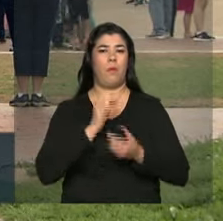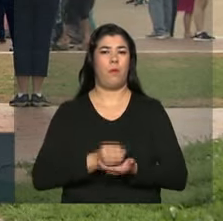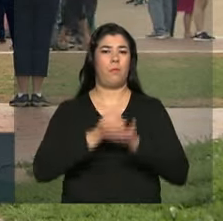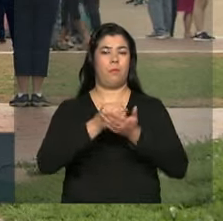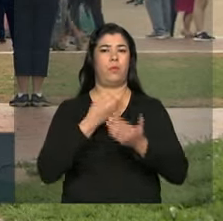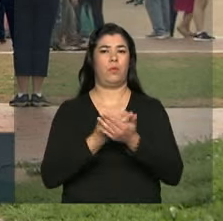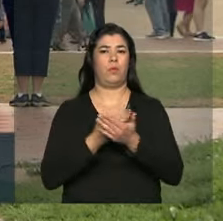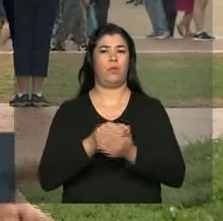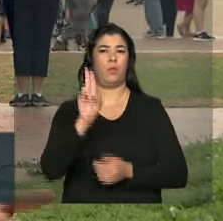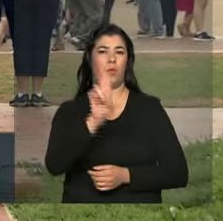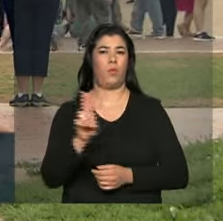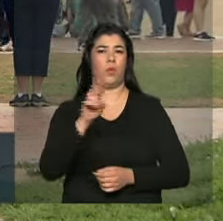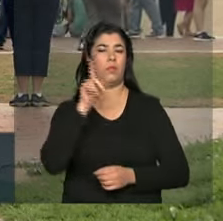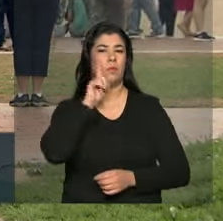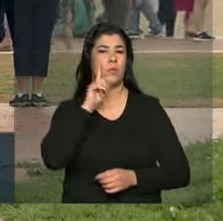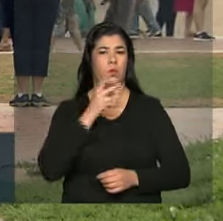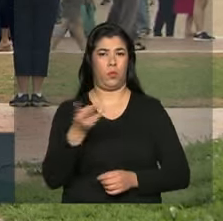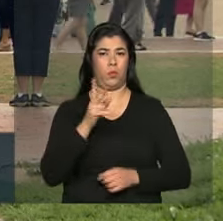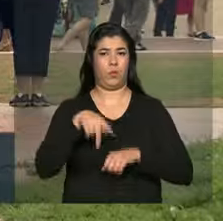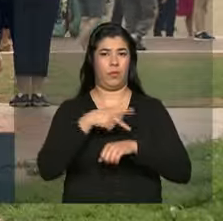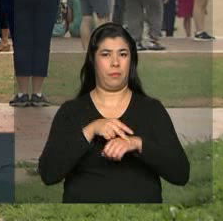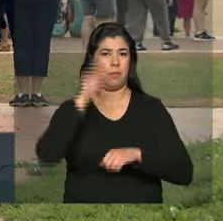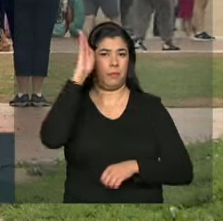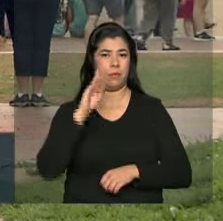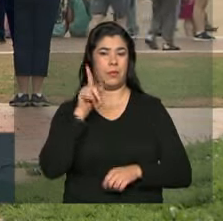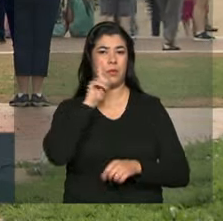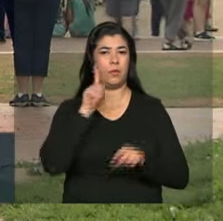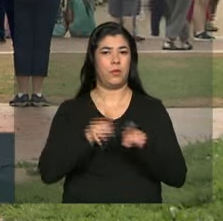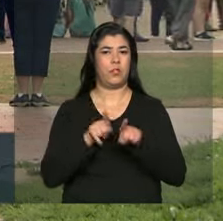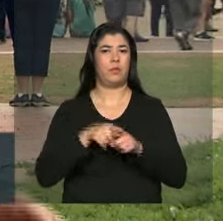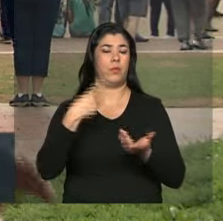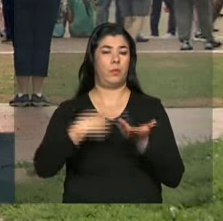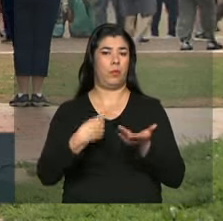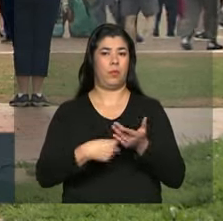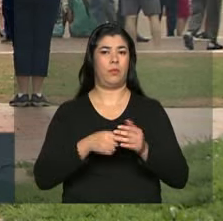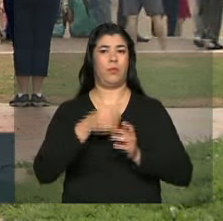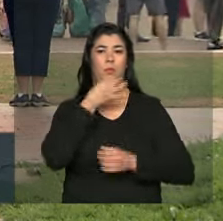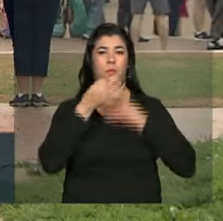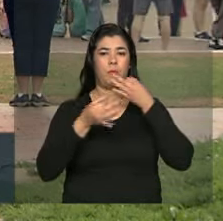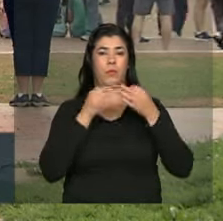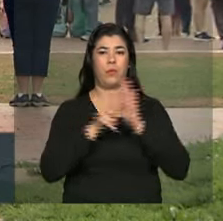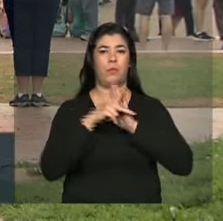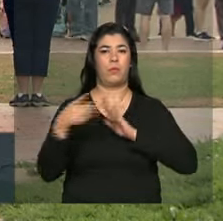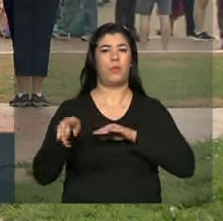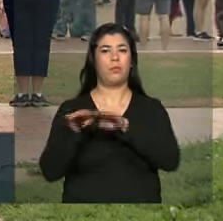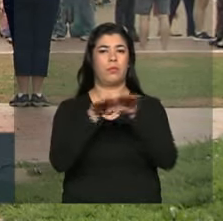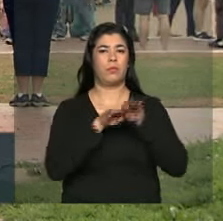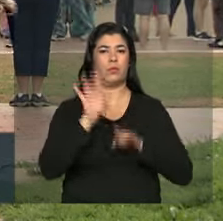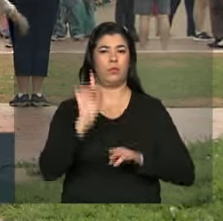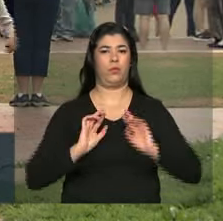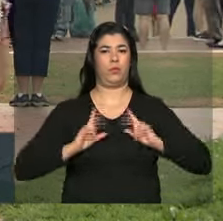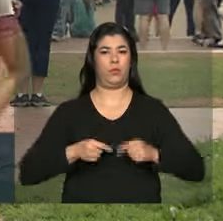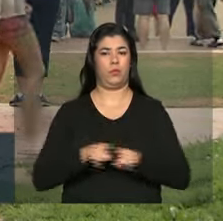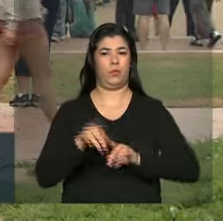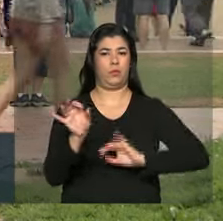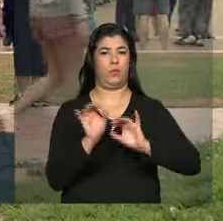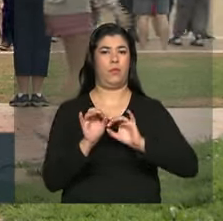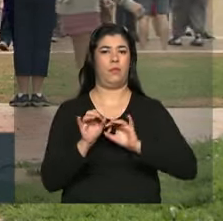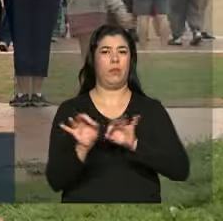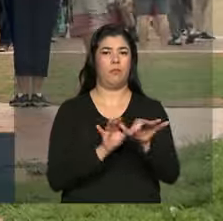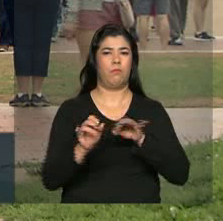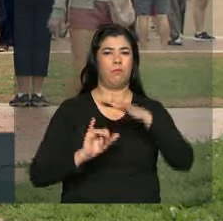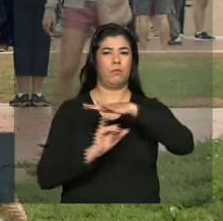americanas. Brasil e Estados Unidos também devem acertar um posicionamento comum sobre direitos humanos em organismos